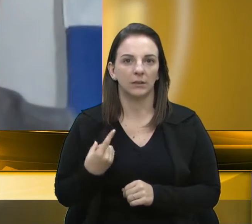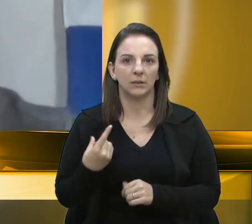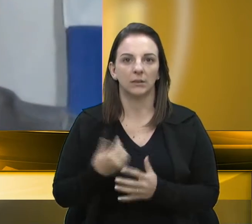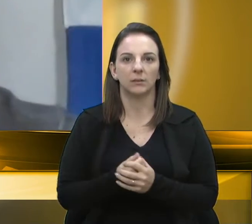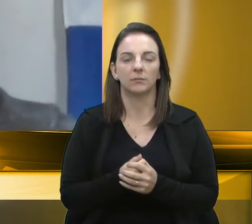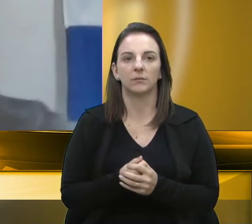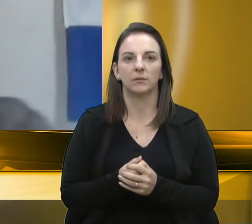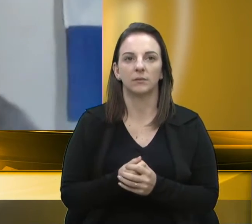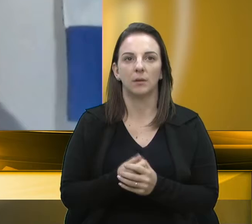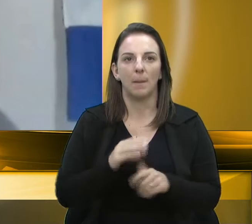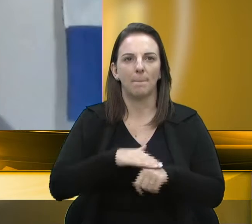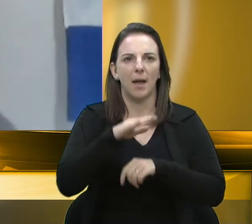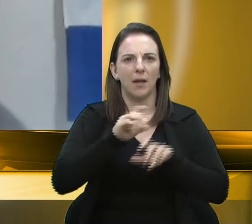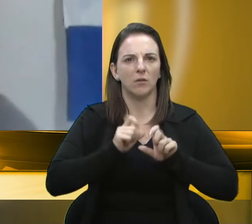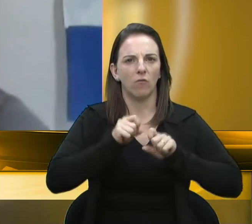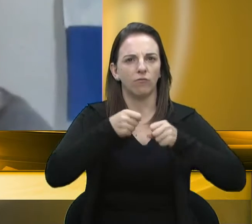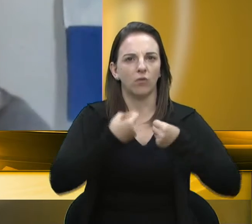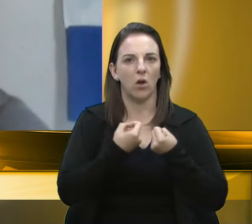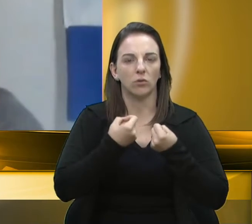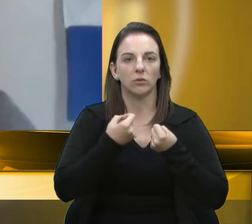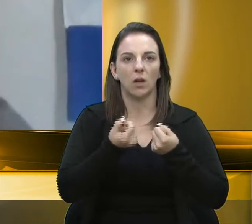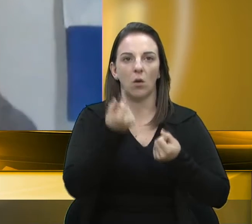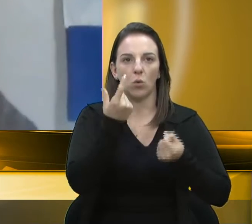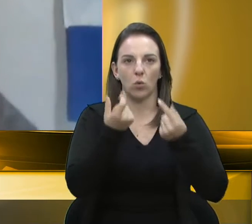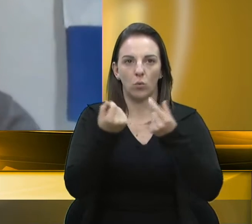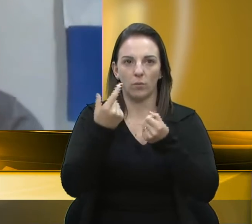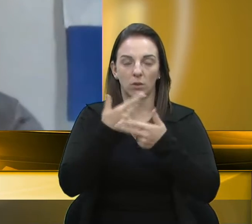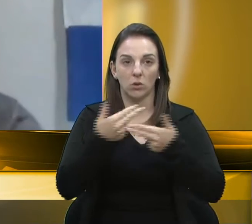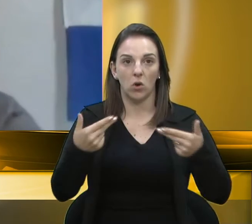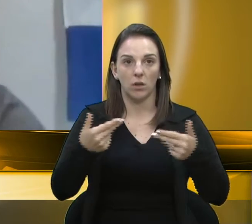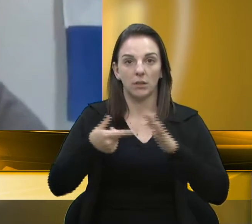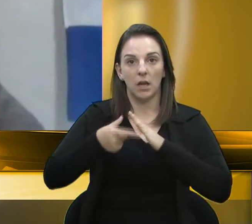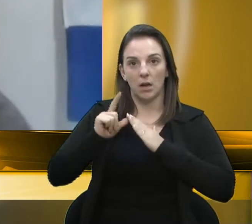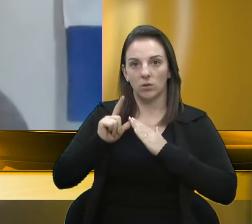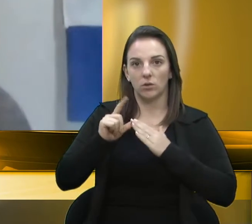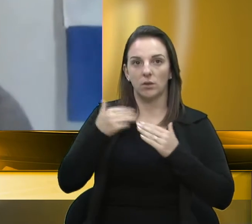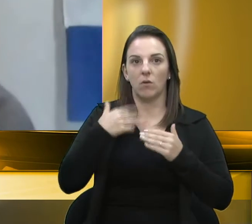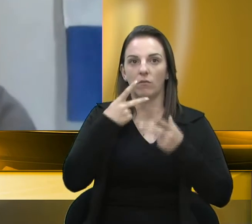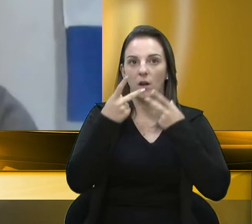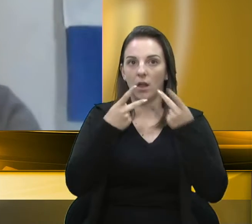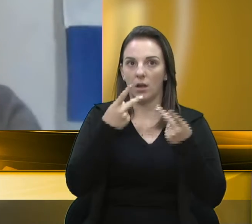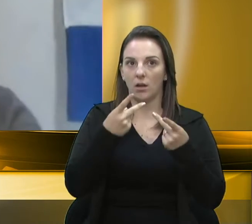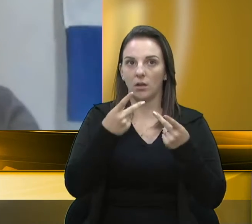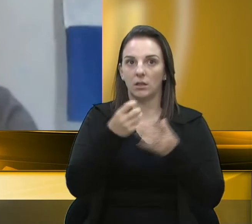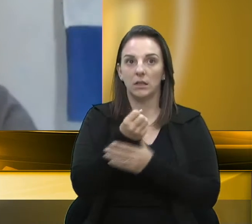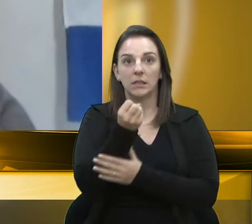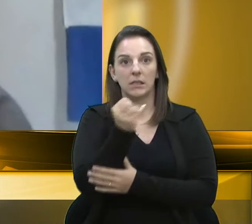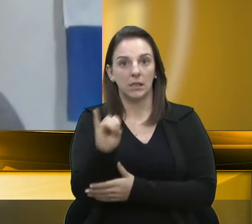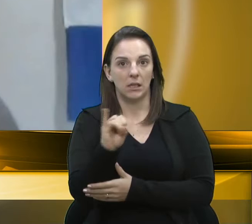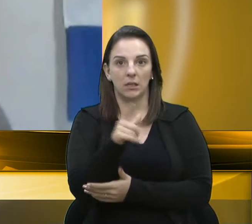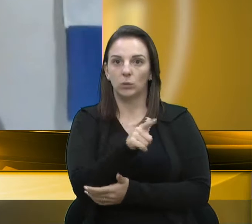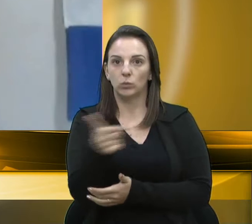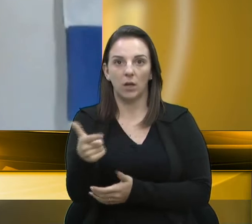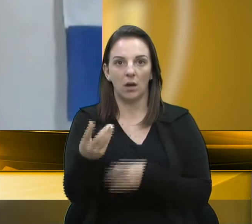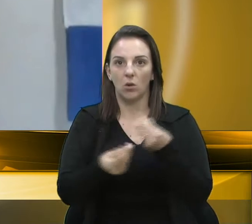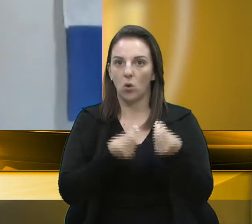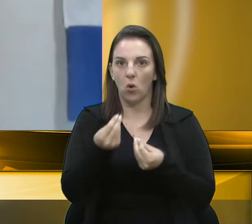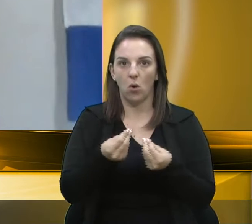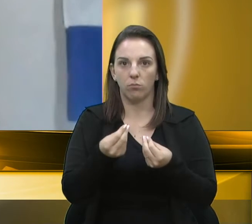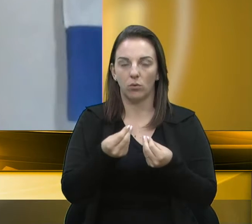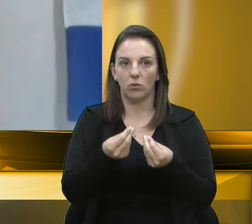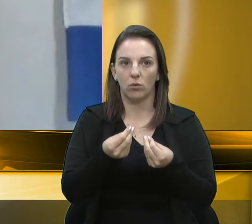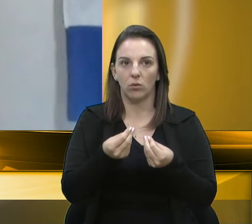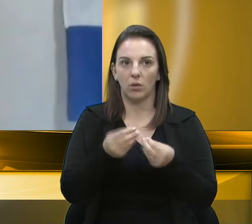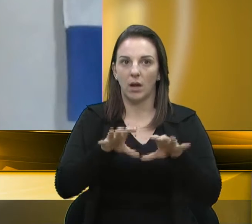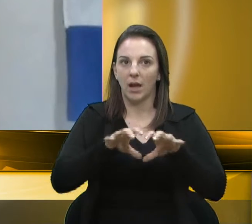reforçar algumas situações que eu falei e comentei no meu grande expediente. Olha, se não é possível contar com as entregas, é